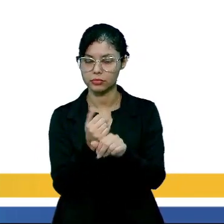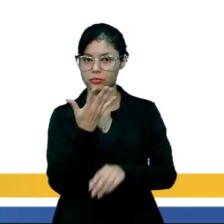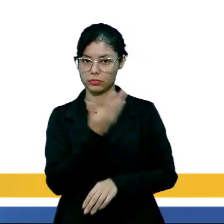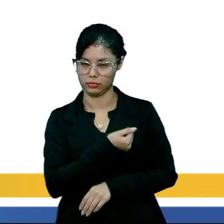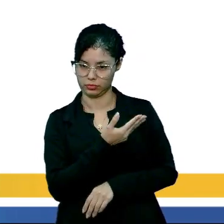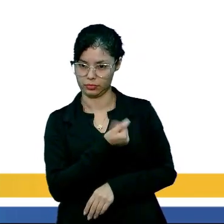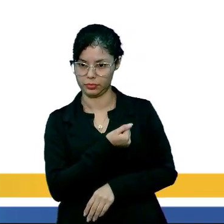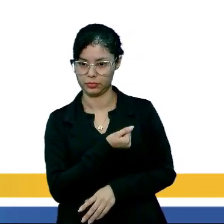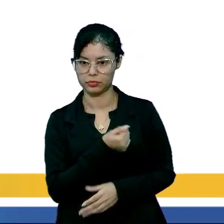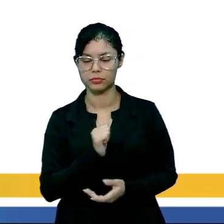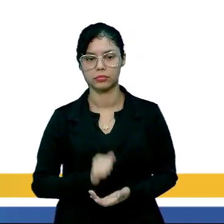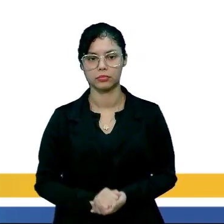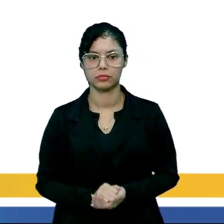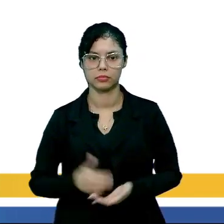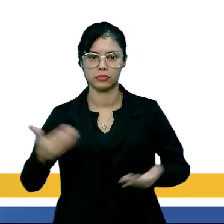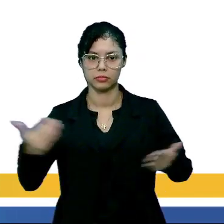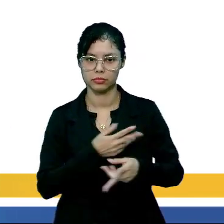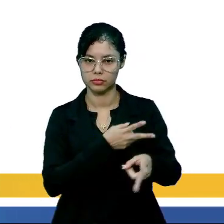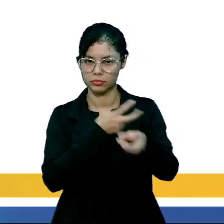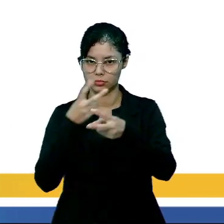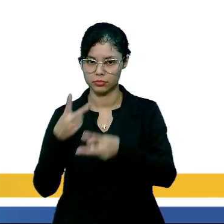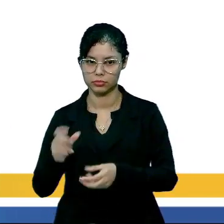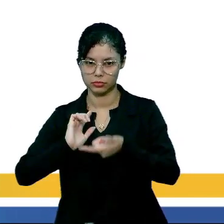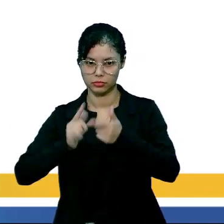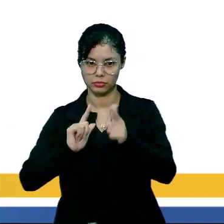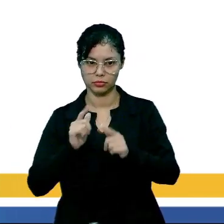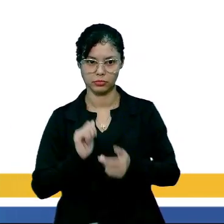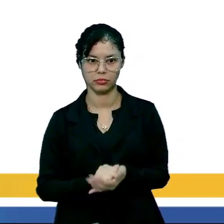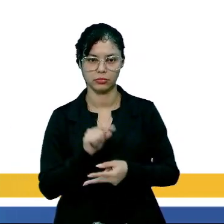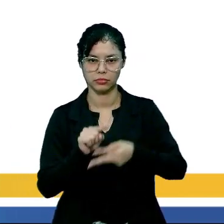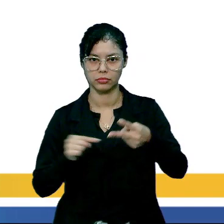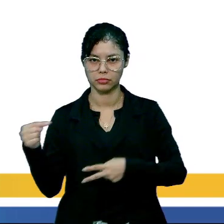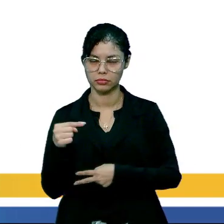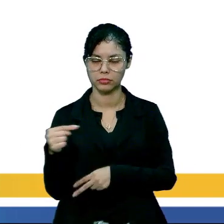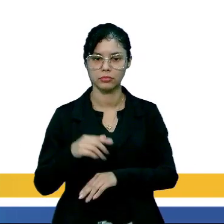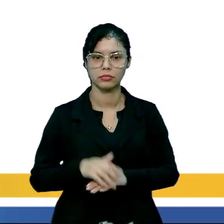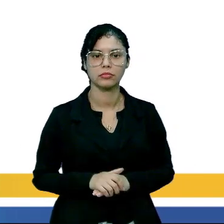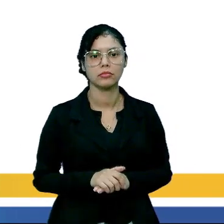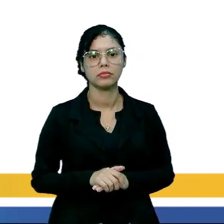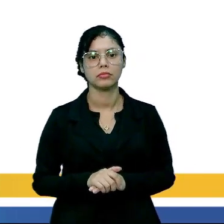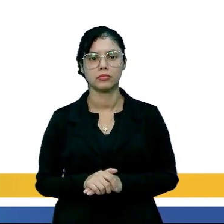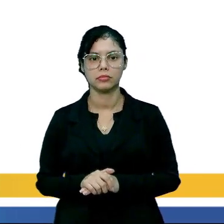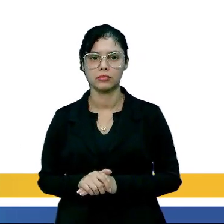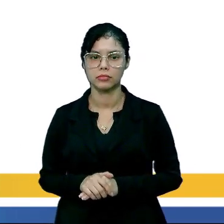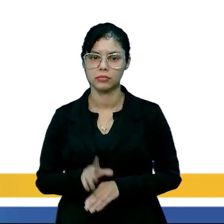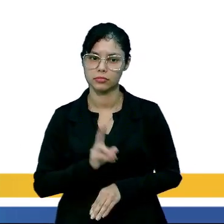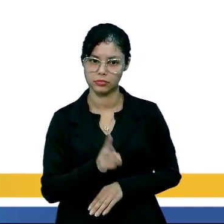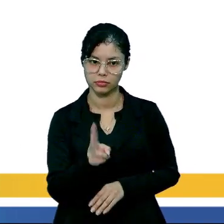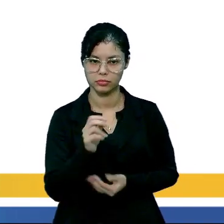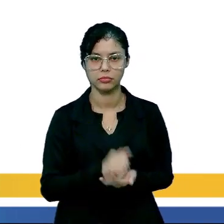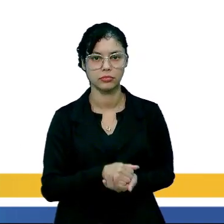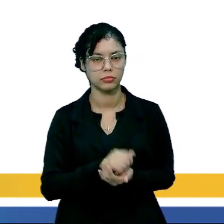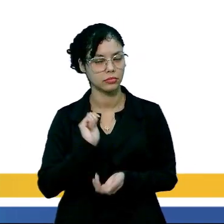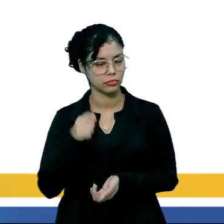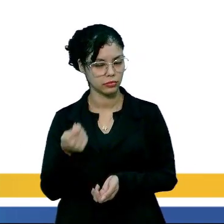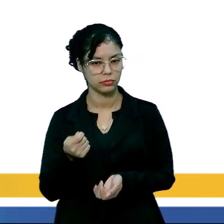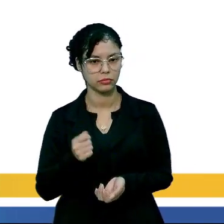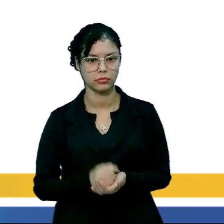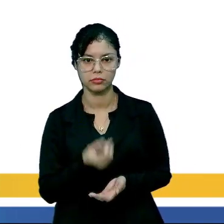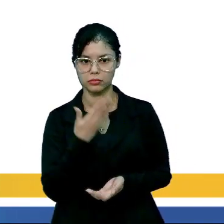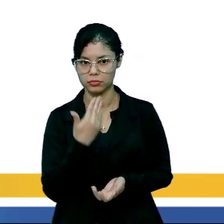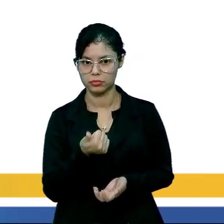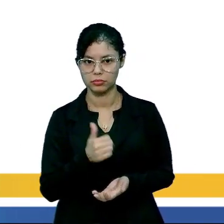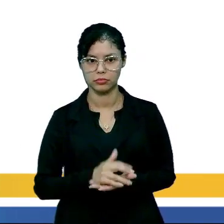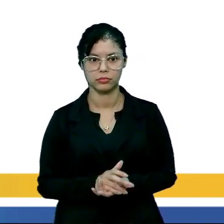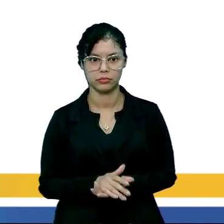números. Agora, observa as letras. As duas estão negativas. Soma-se e mantém o mesmo sinal. Tudo